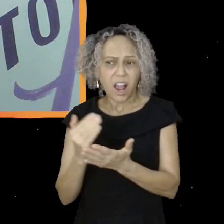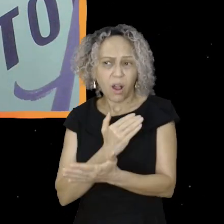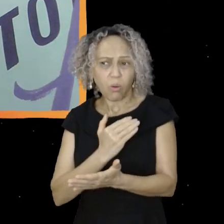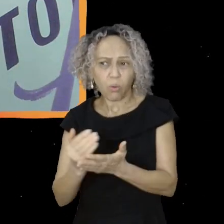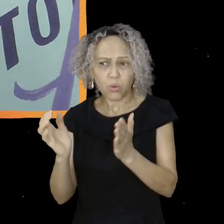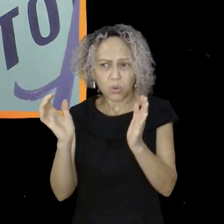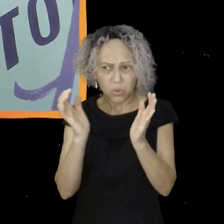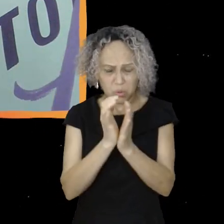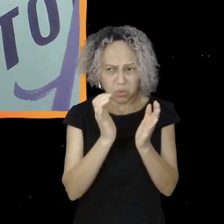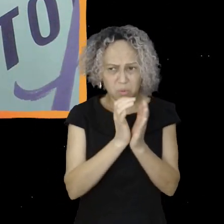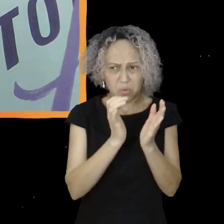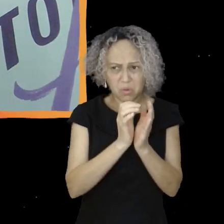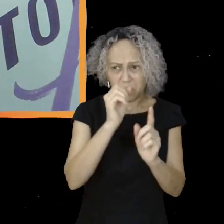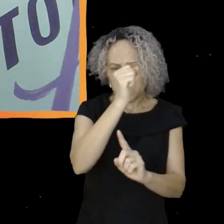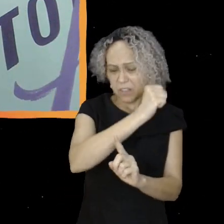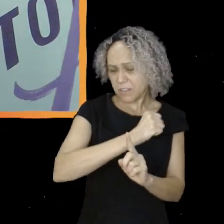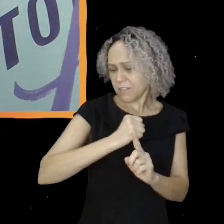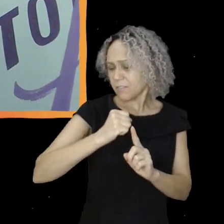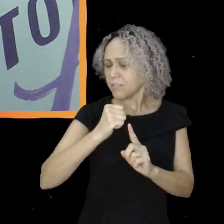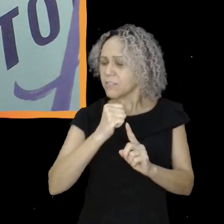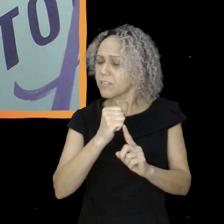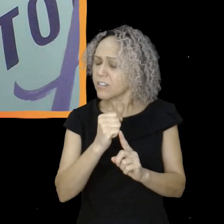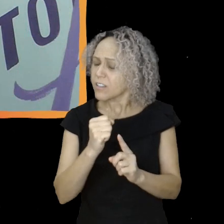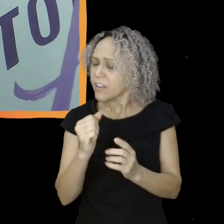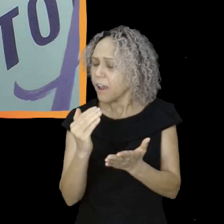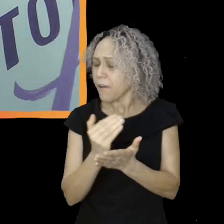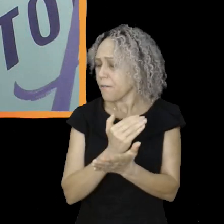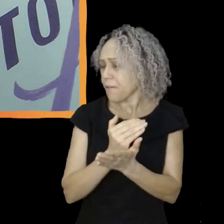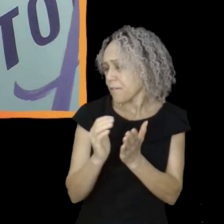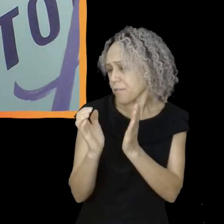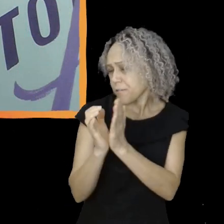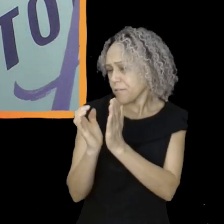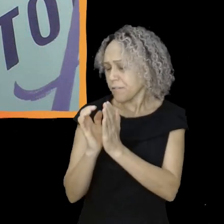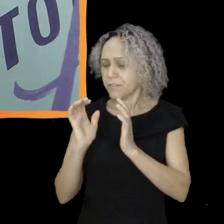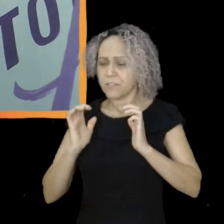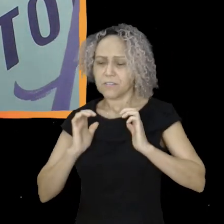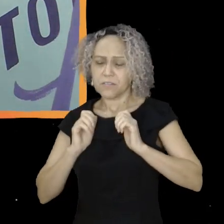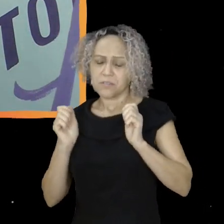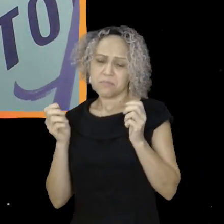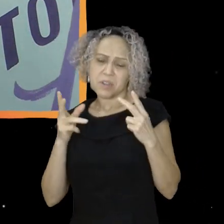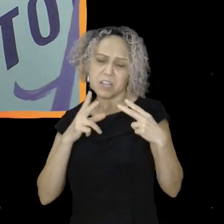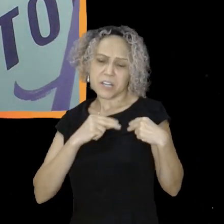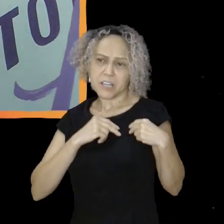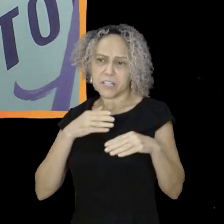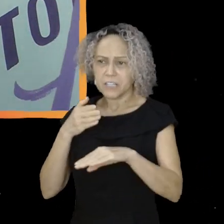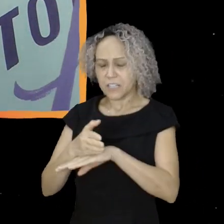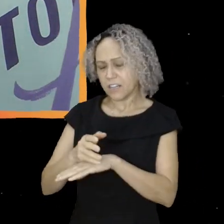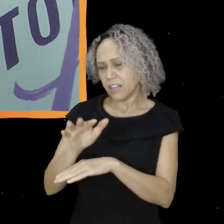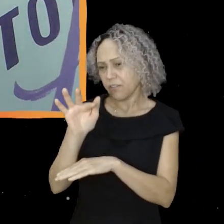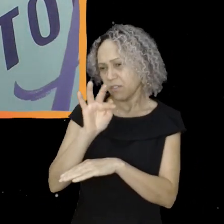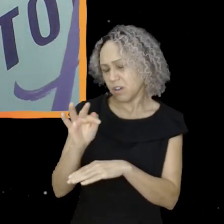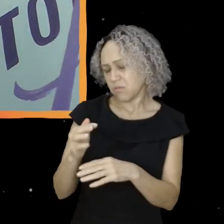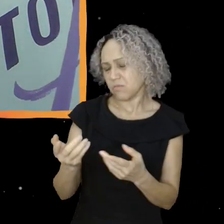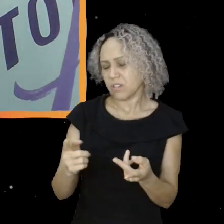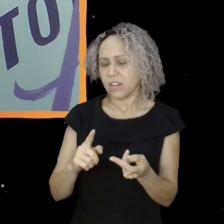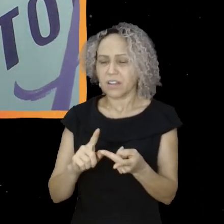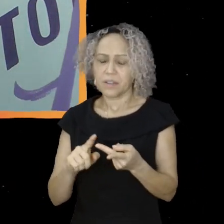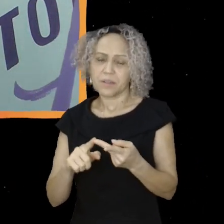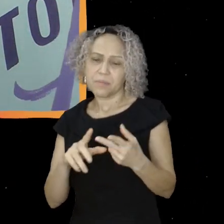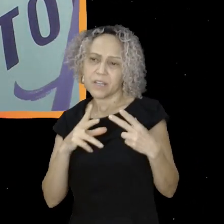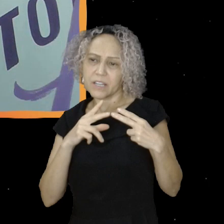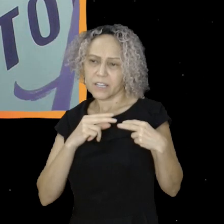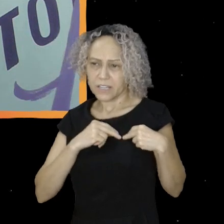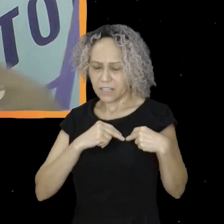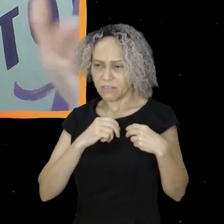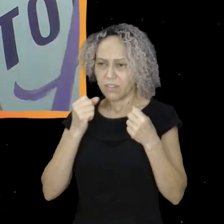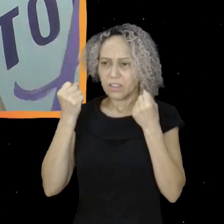estudantes mereciam ir pra faculdade, mereciam aprender o segundo e terceiro quarto de ônibus, mereciam fazer educação física,